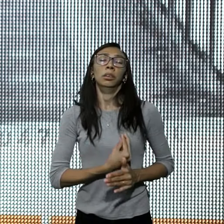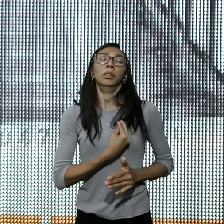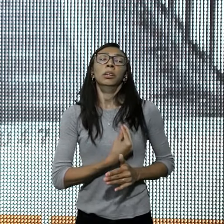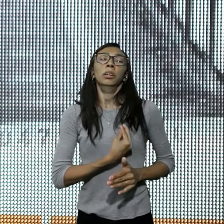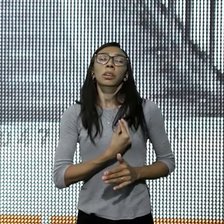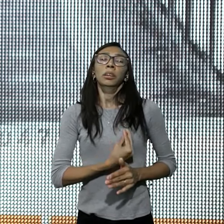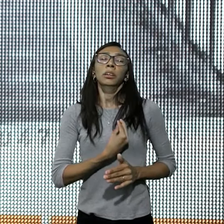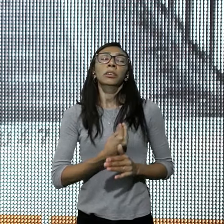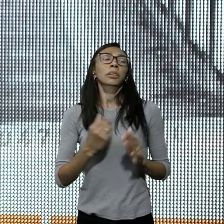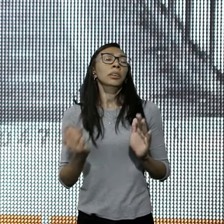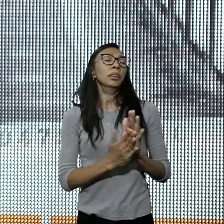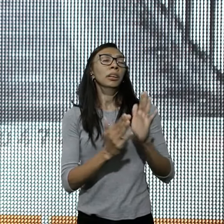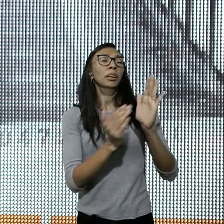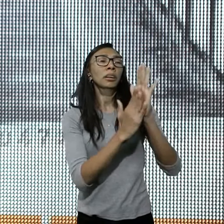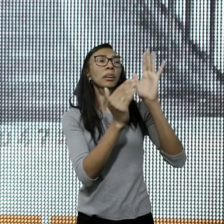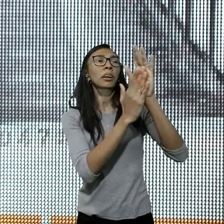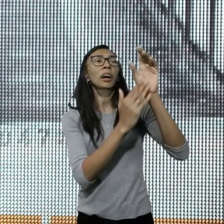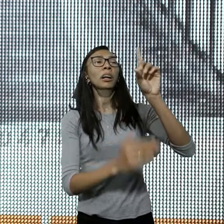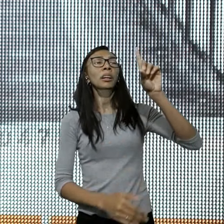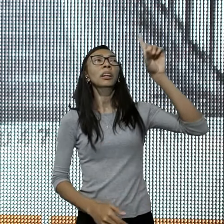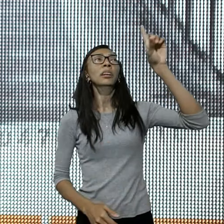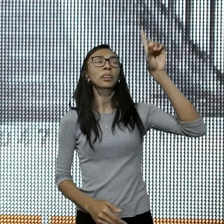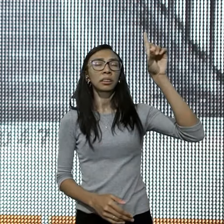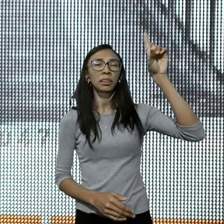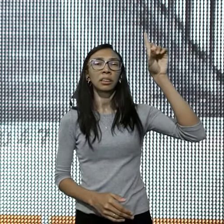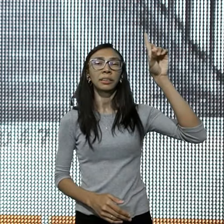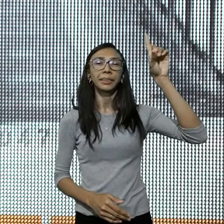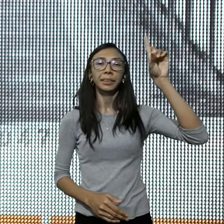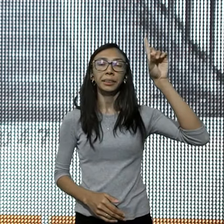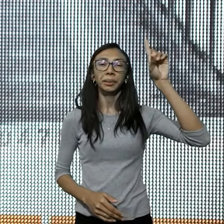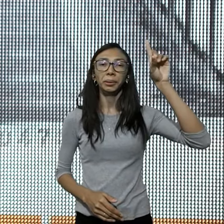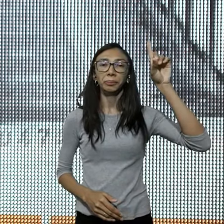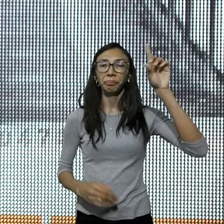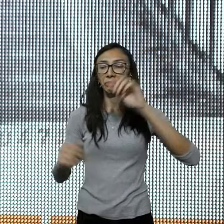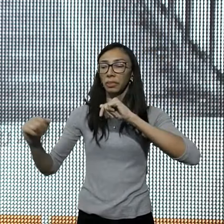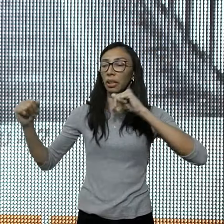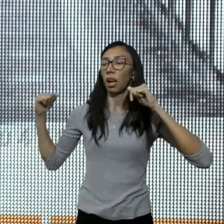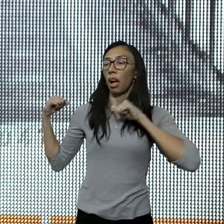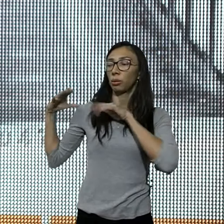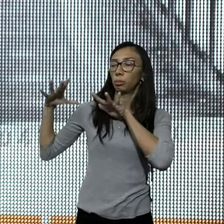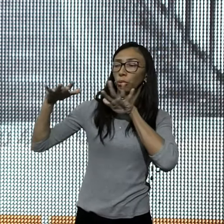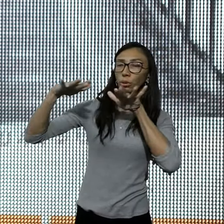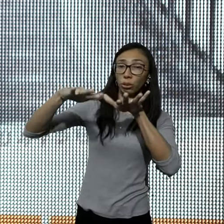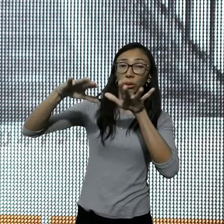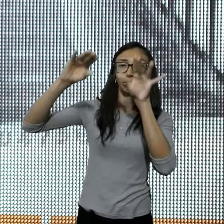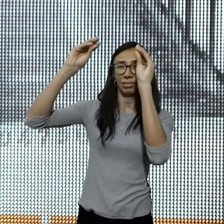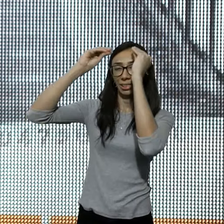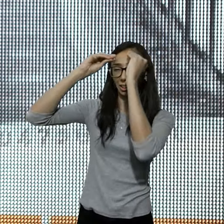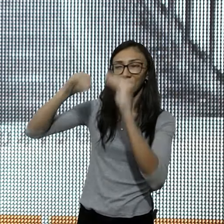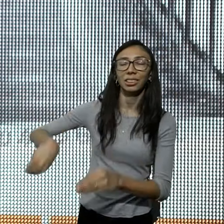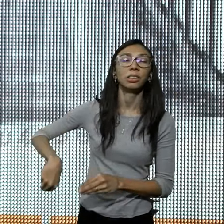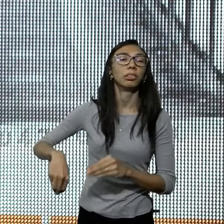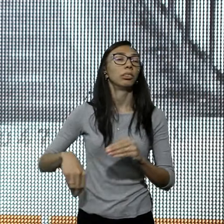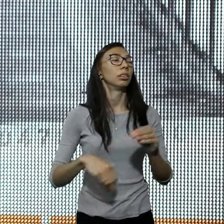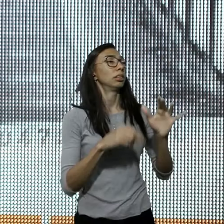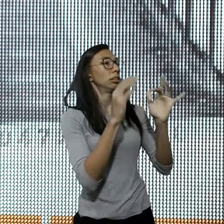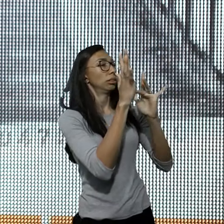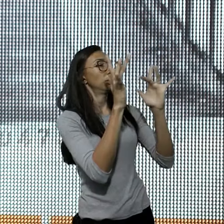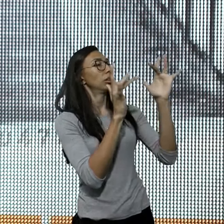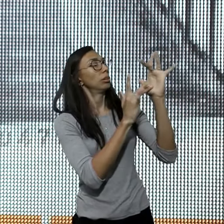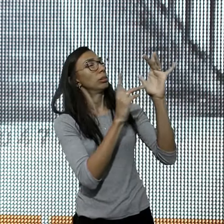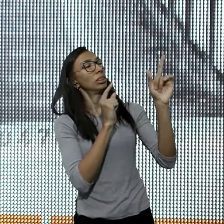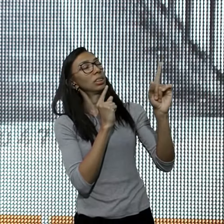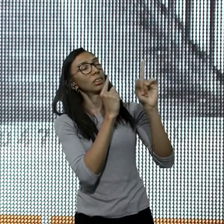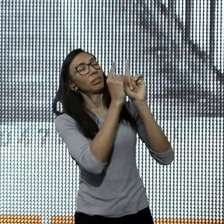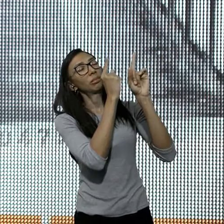longe, da multidão, ser alguém, especial, que Deus te criou, para ser, com um propósito,